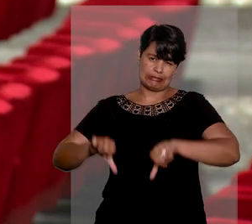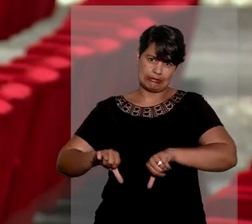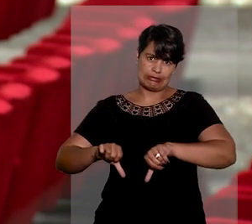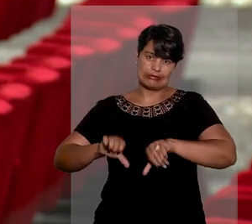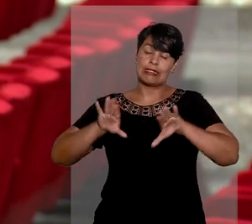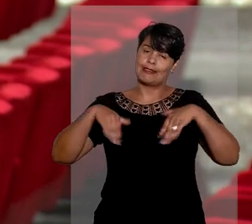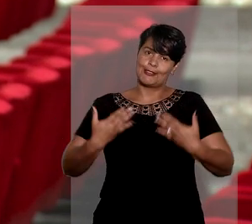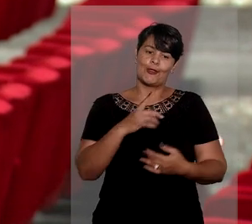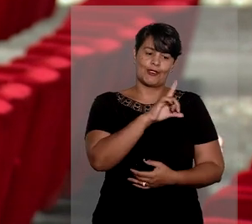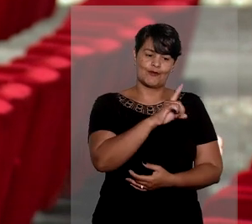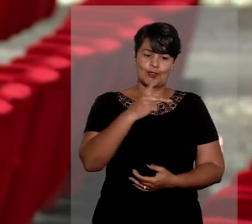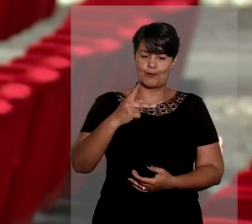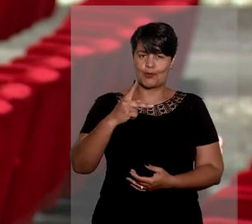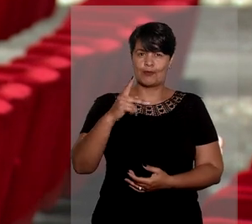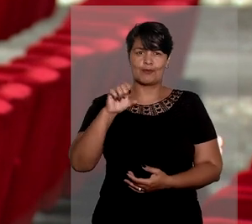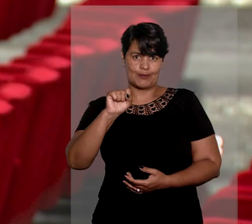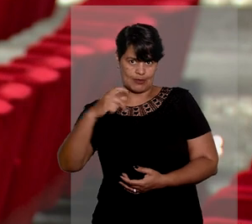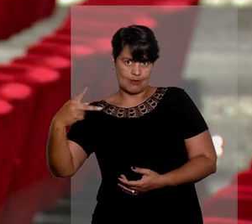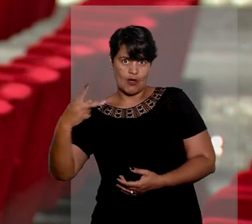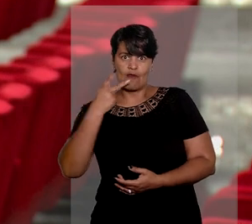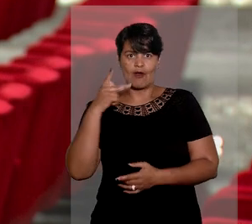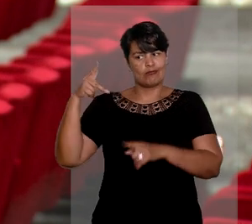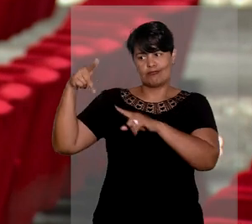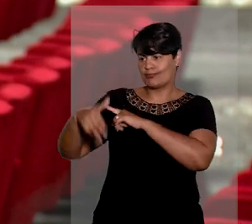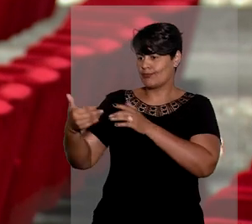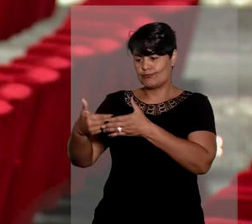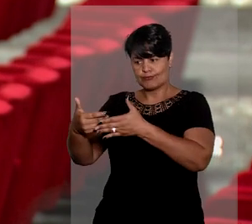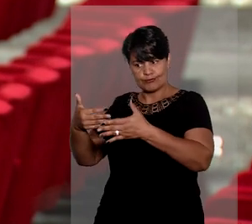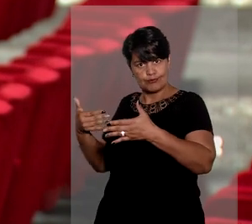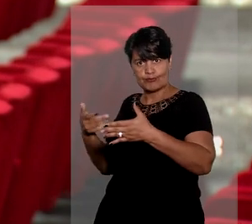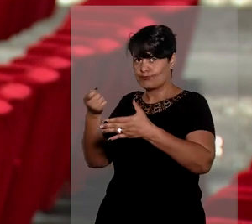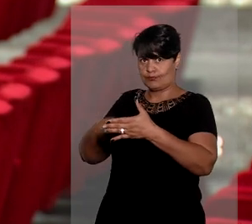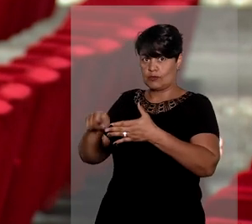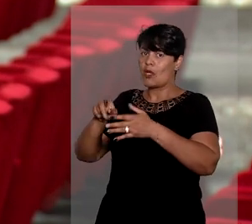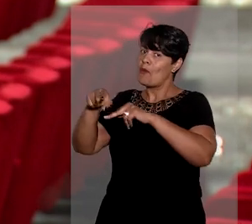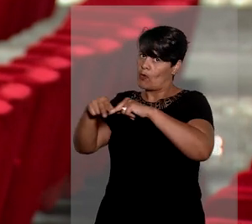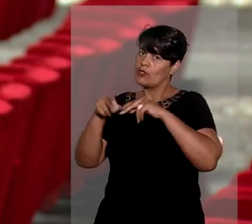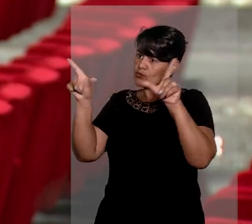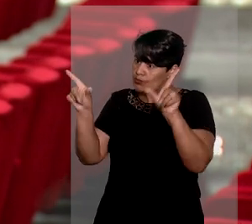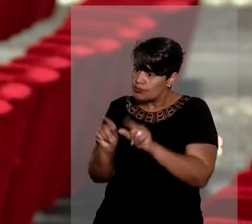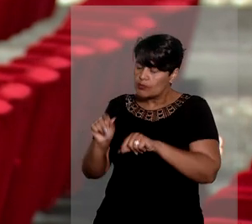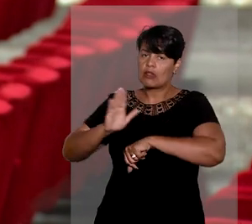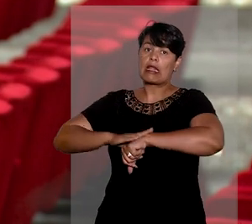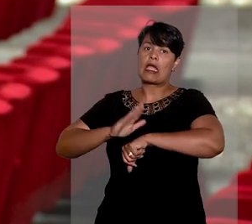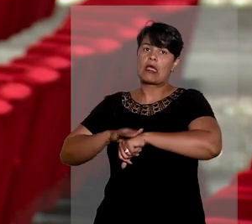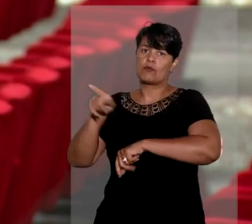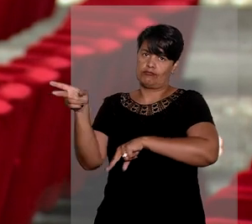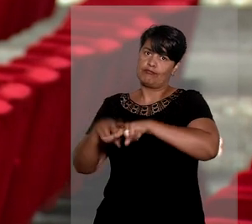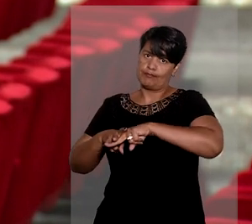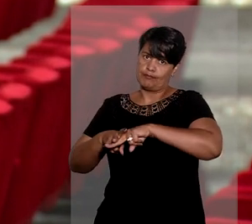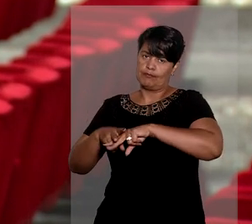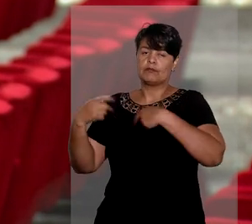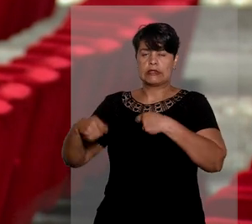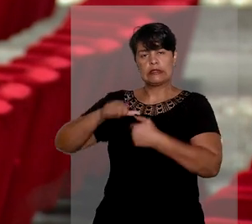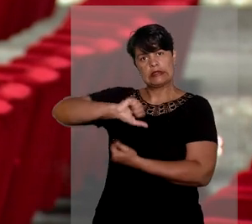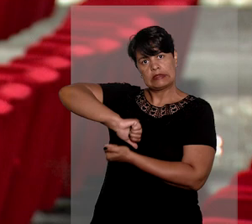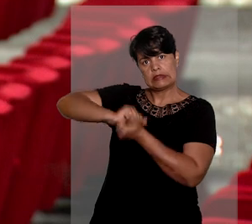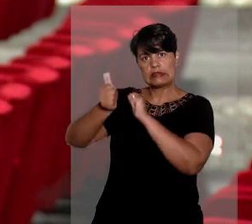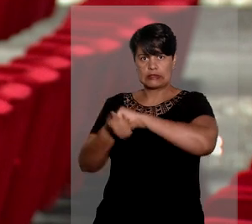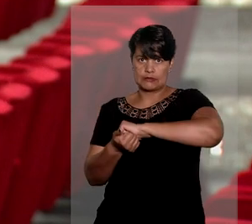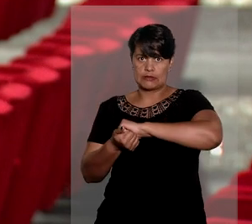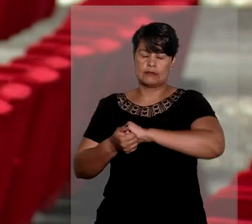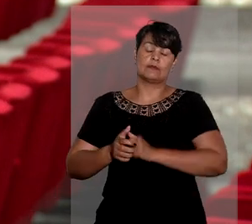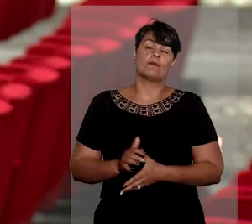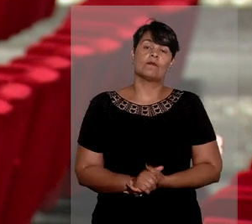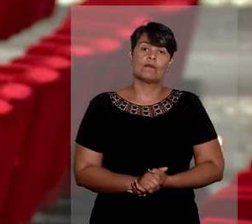as anotações criminais antigas e, consequentemente, reduzida a pena e readequado o regime de cumprimento. Em liminar, foi